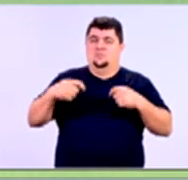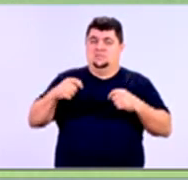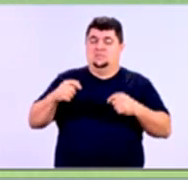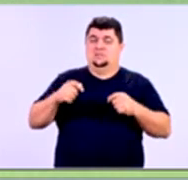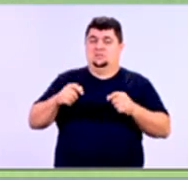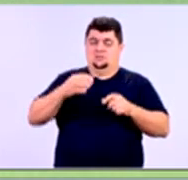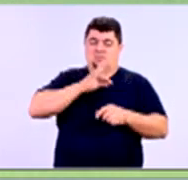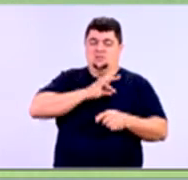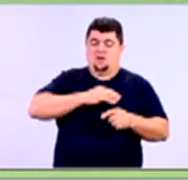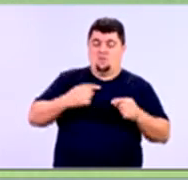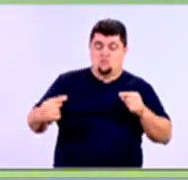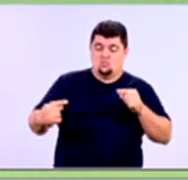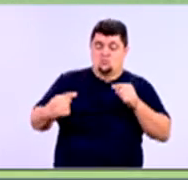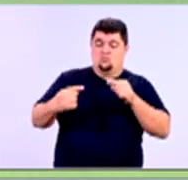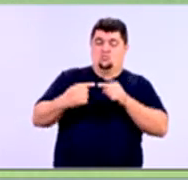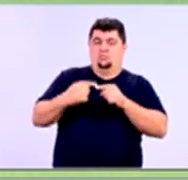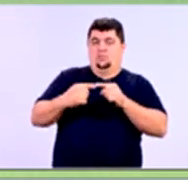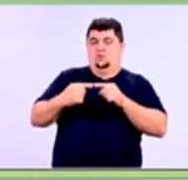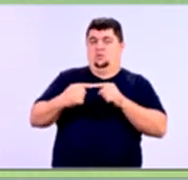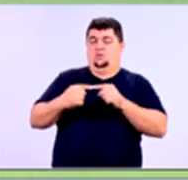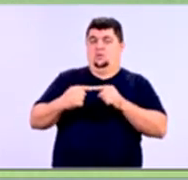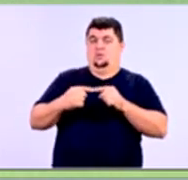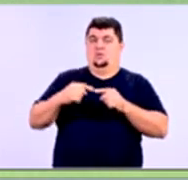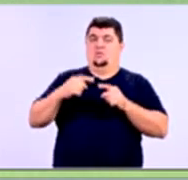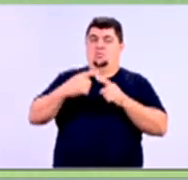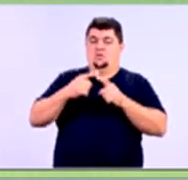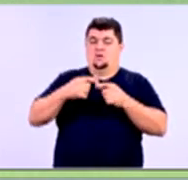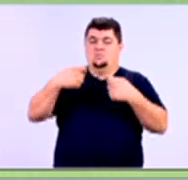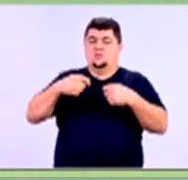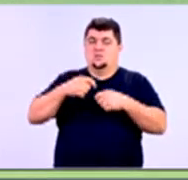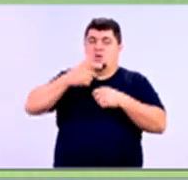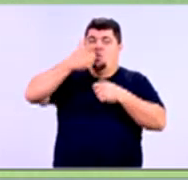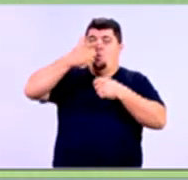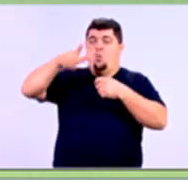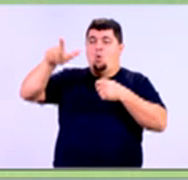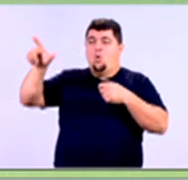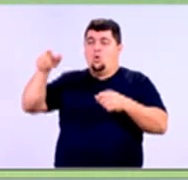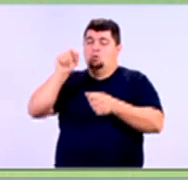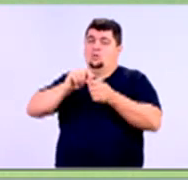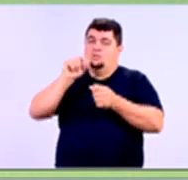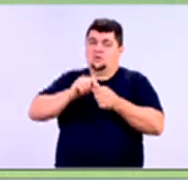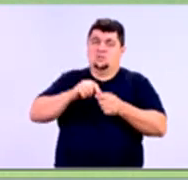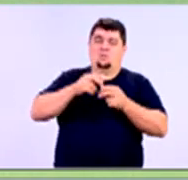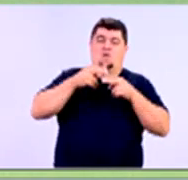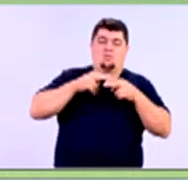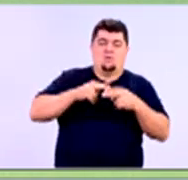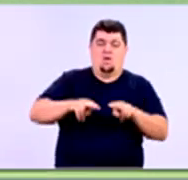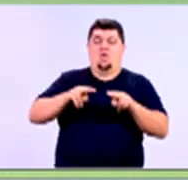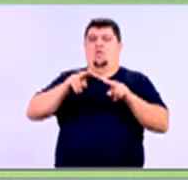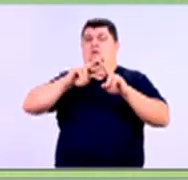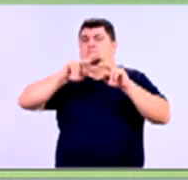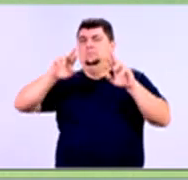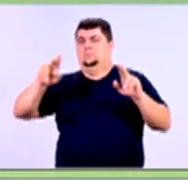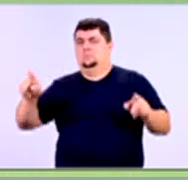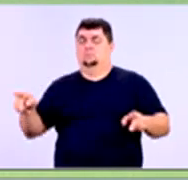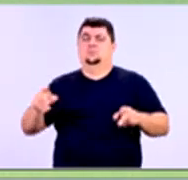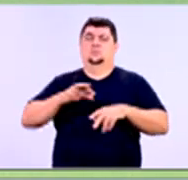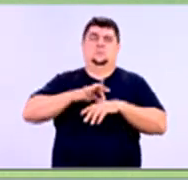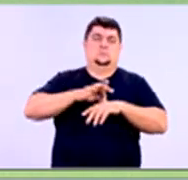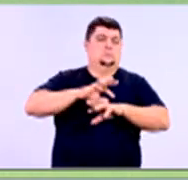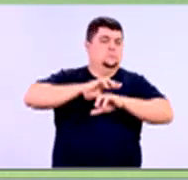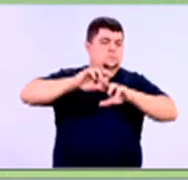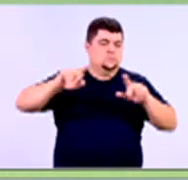e a minha parcela. Então, você tem que ter essas condições, está ligada ao emprego que a pessoa tem,